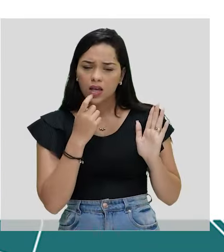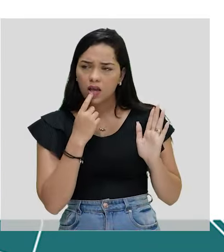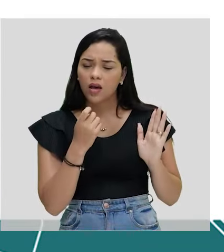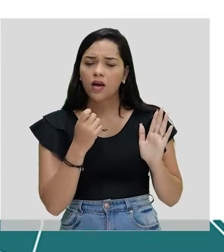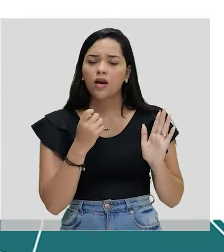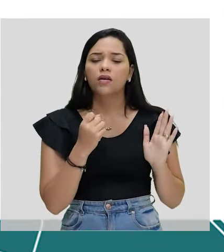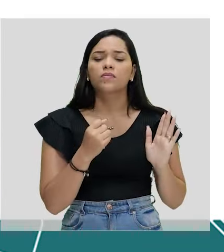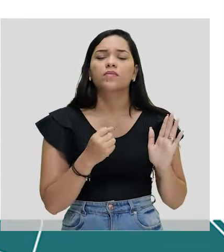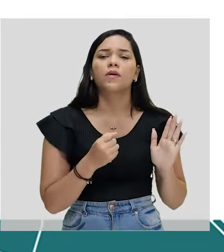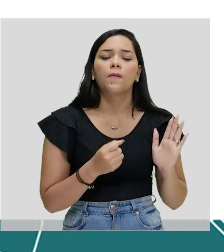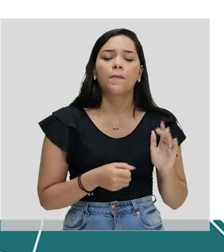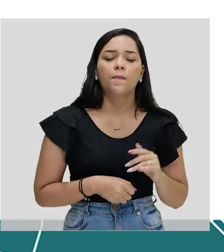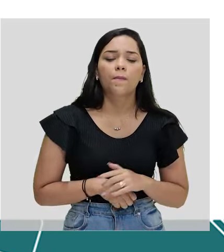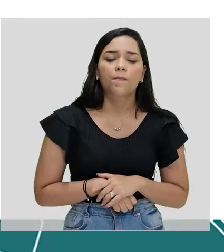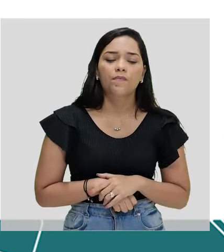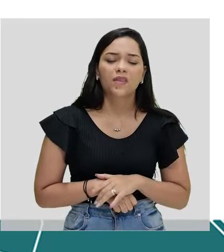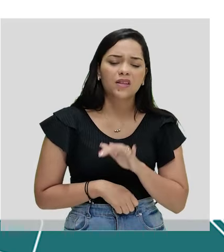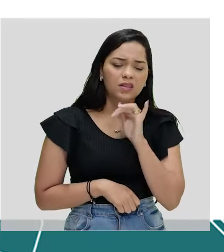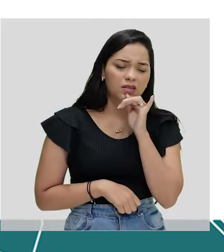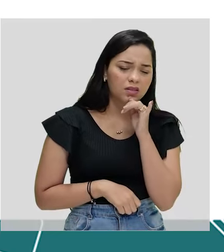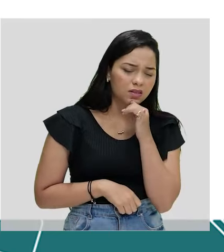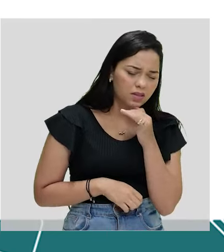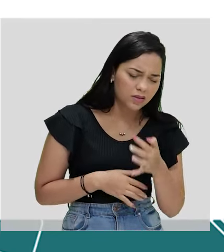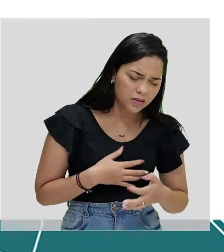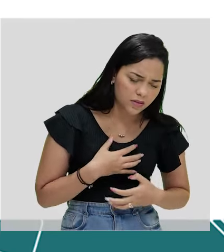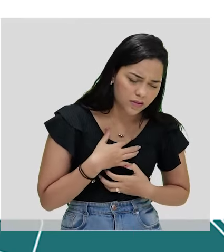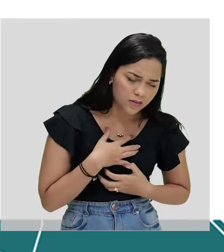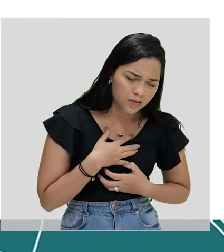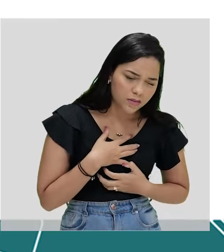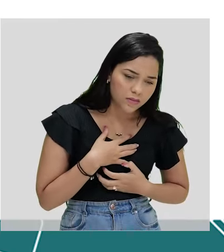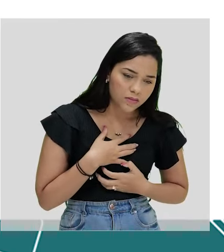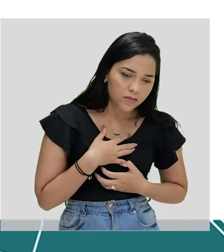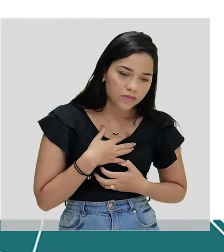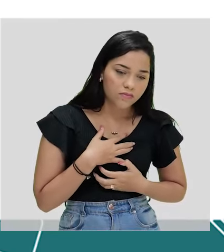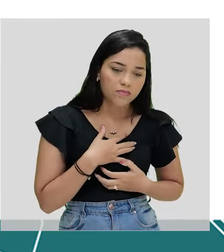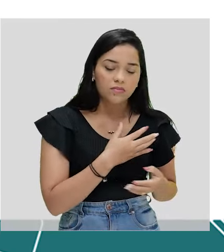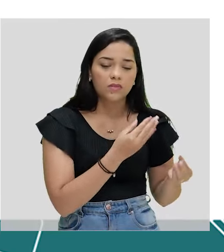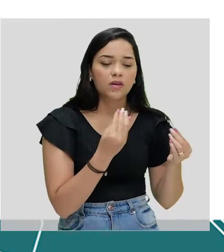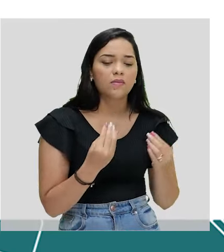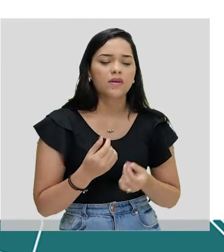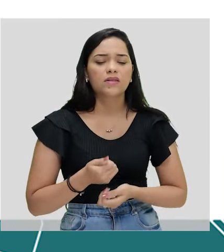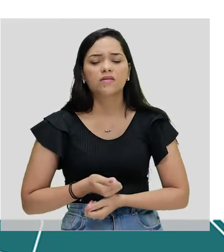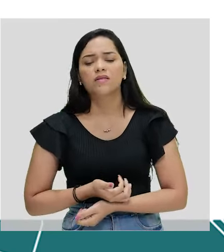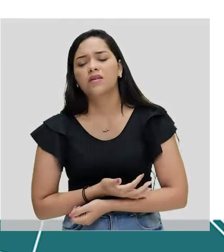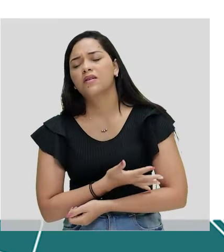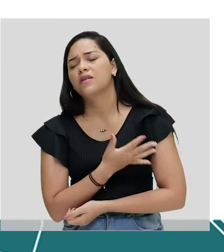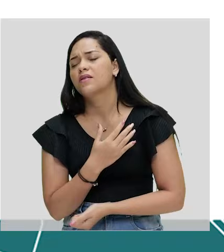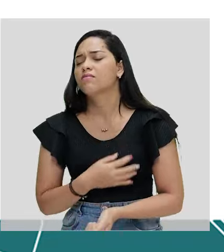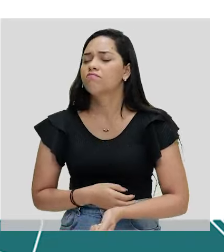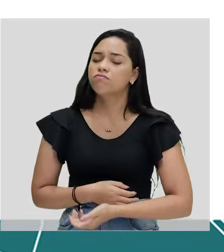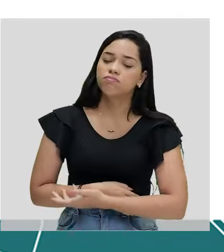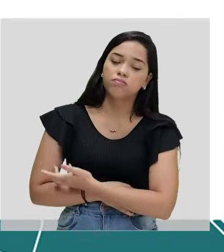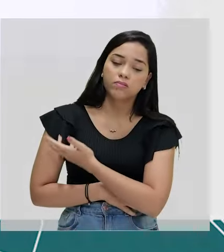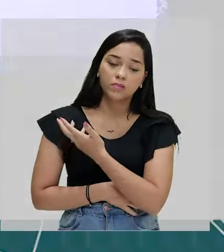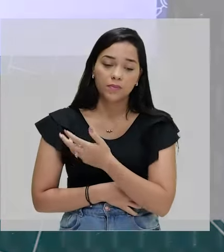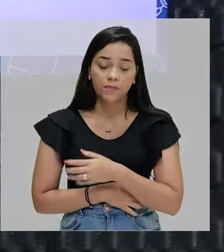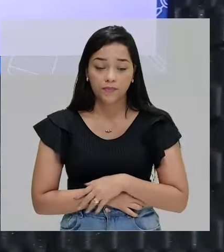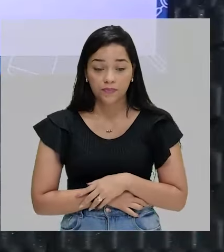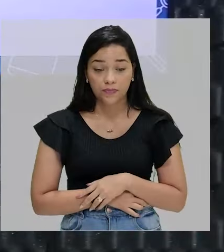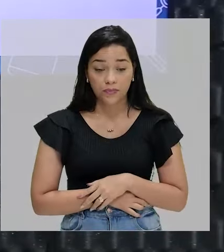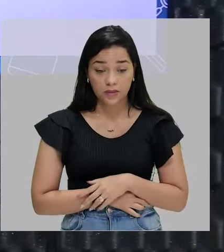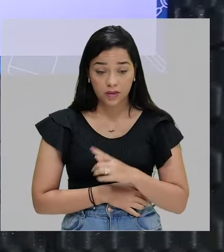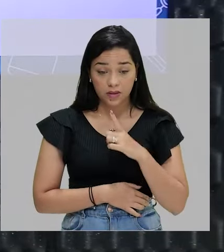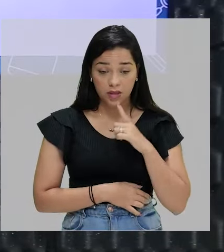volupe ardente. Tristeza, espaça, remorso, vão. Dói-me nas veias, amargo e quente.